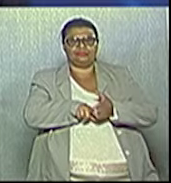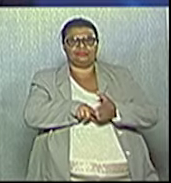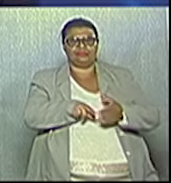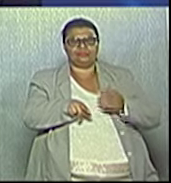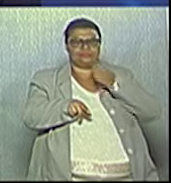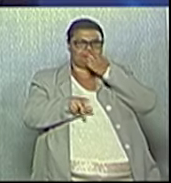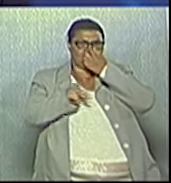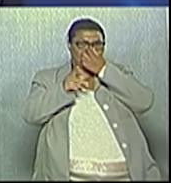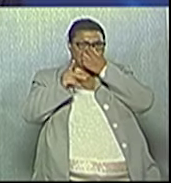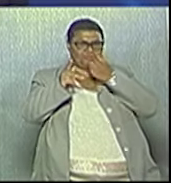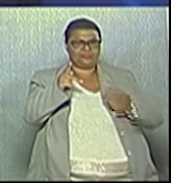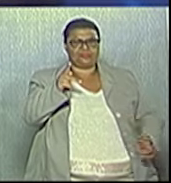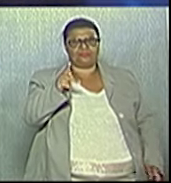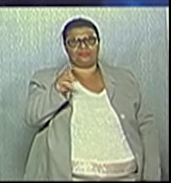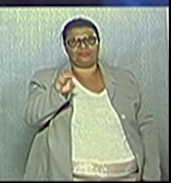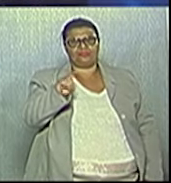segundos.